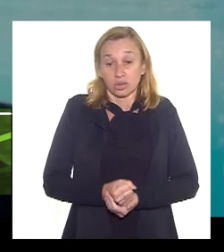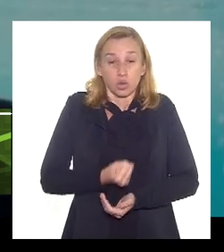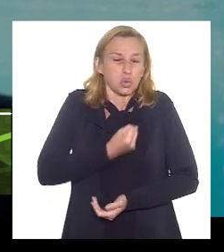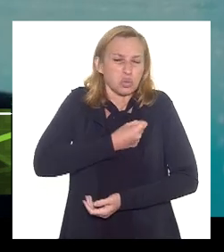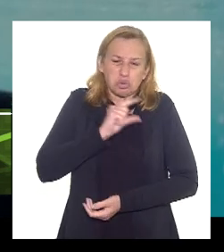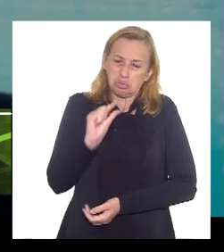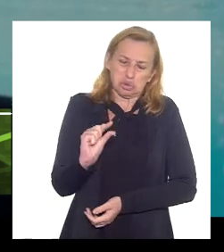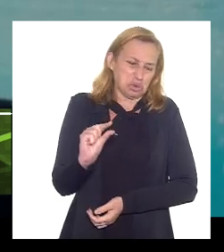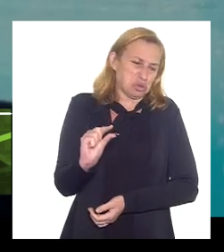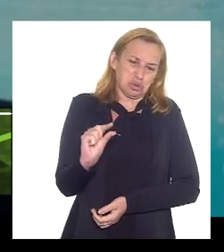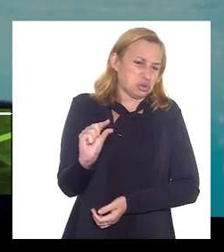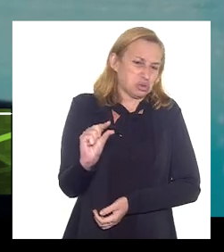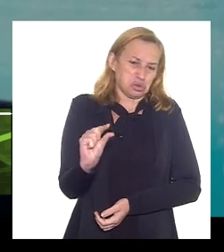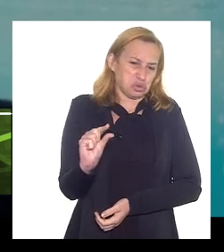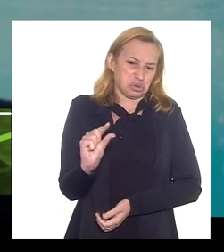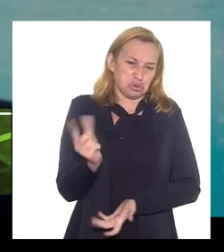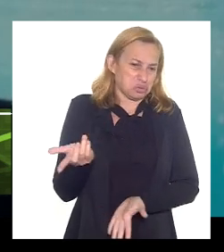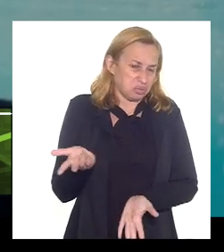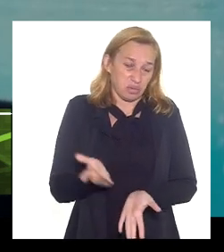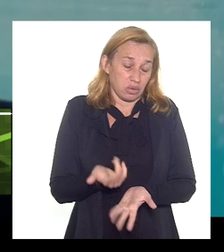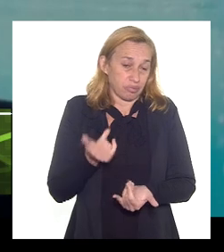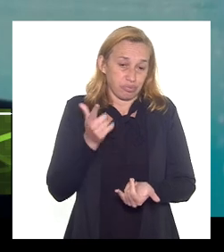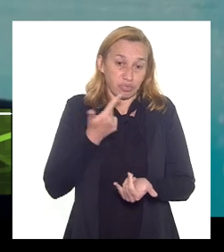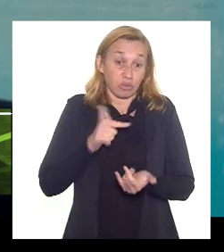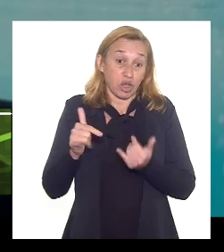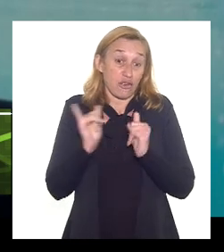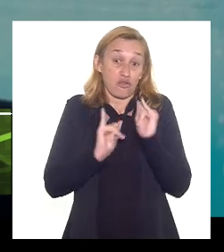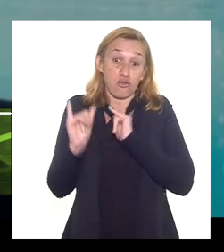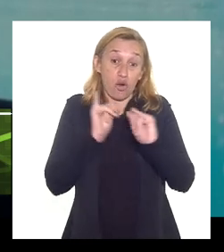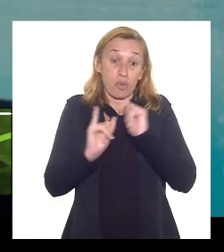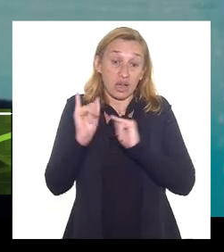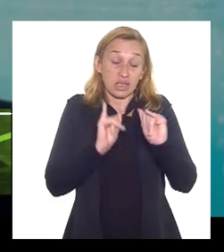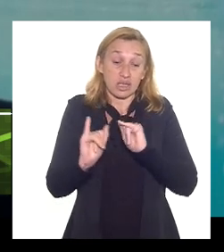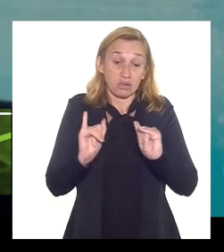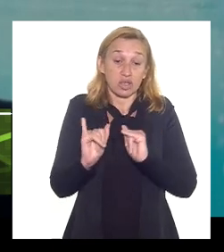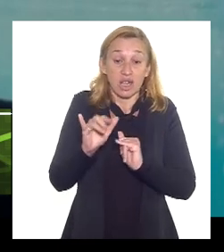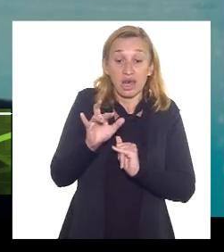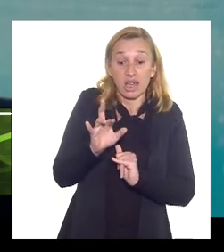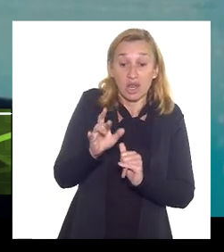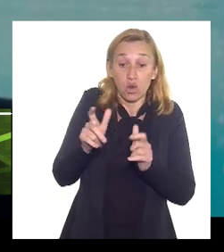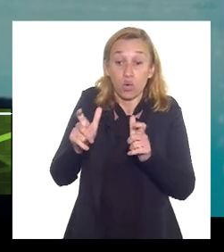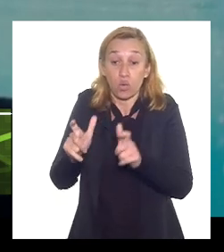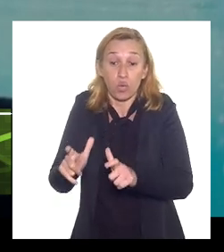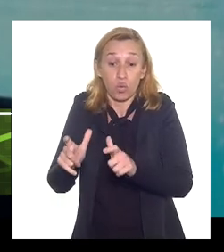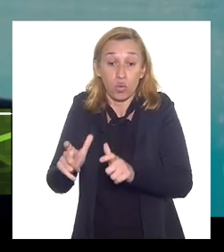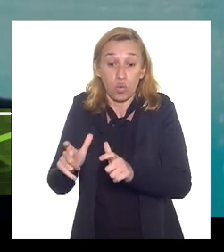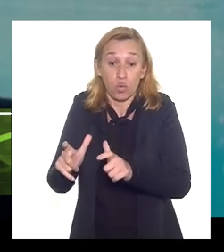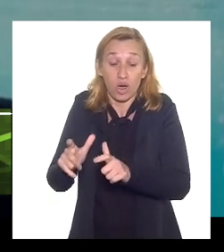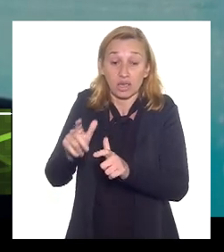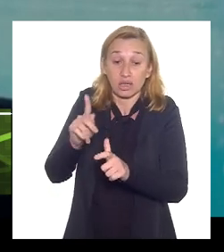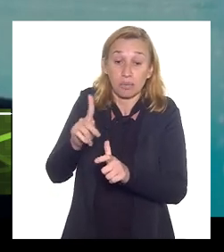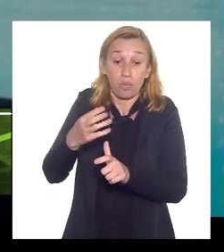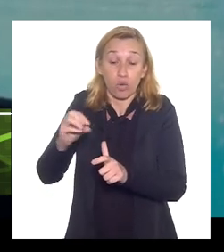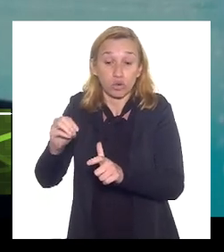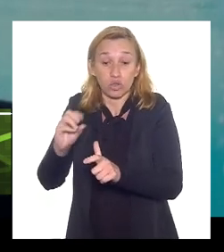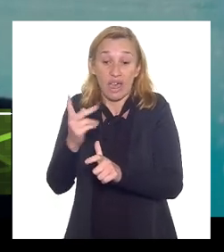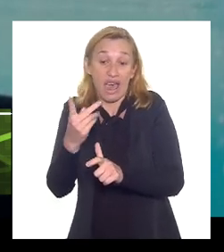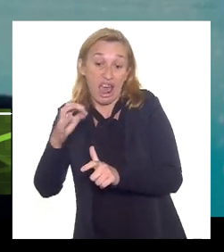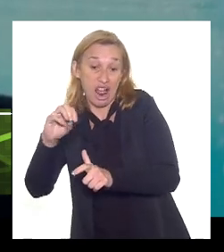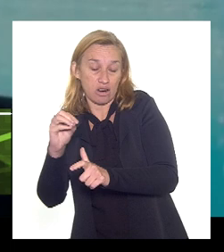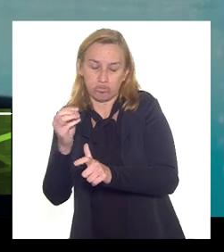eu não tenho informação sobre reserva de hélio a gente não tem essa visualização